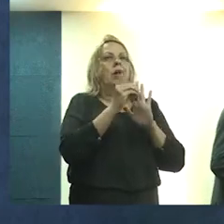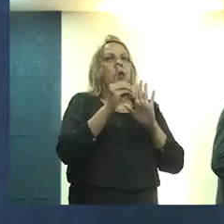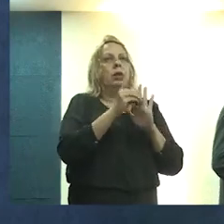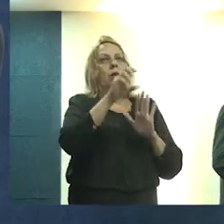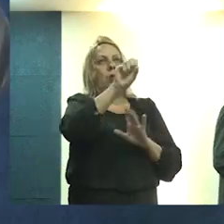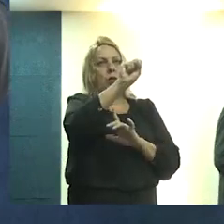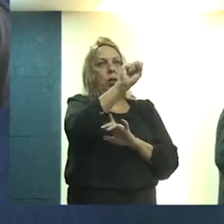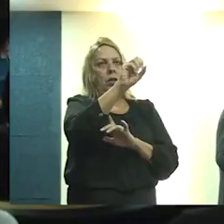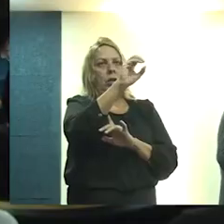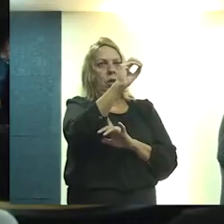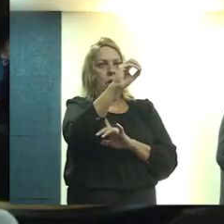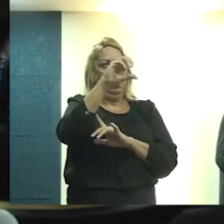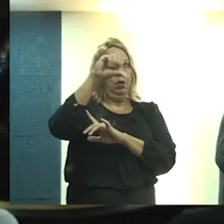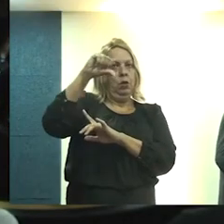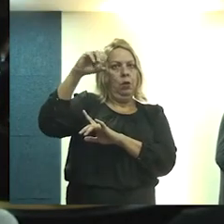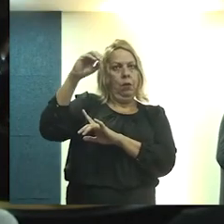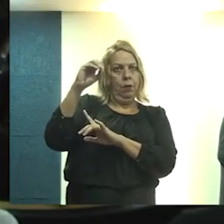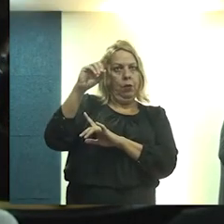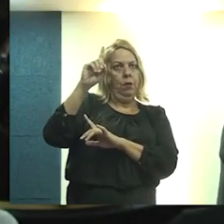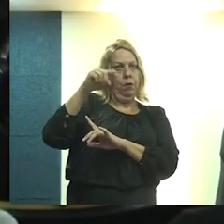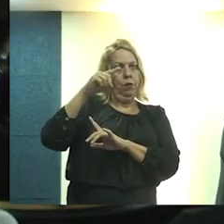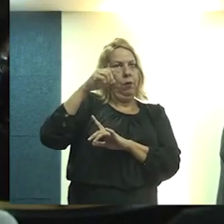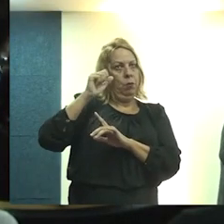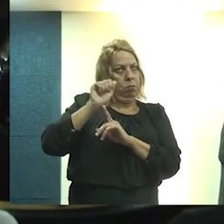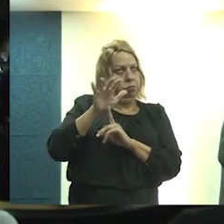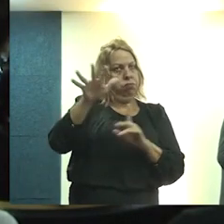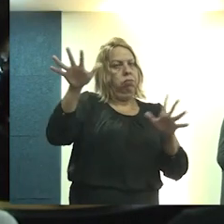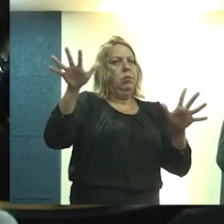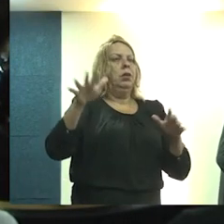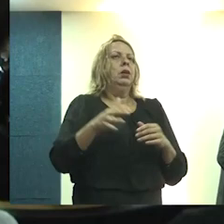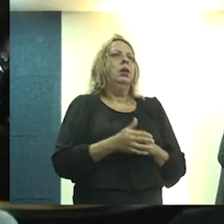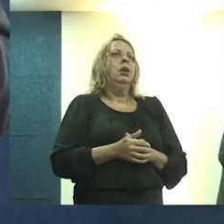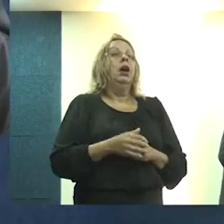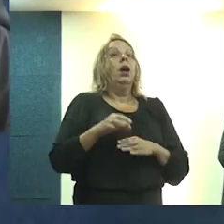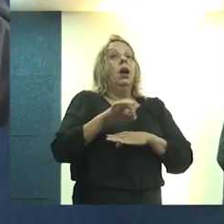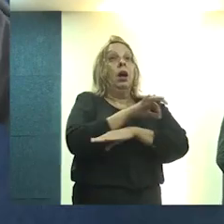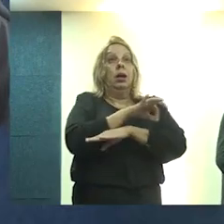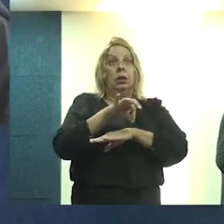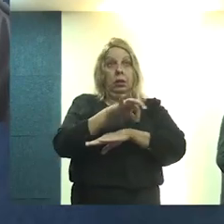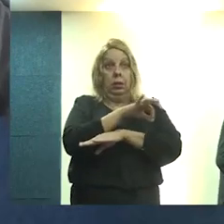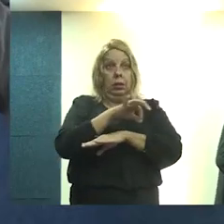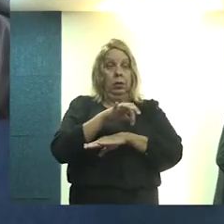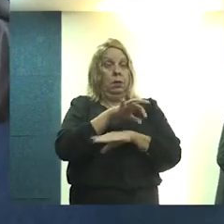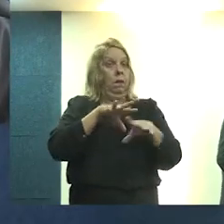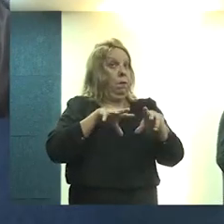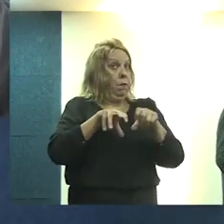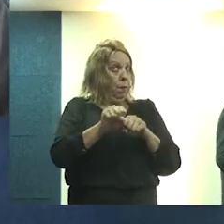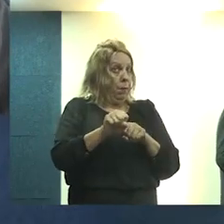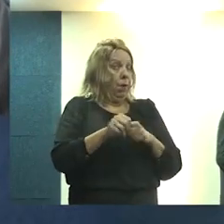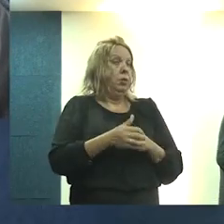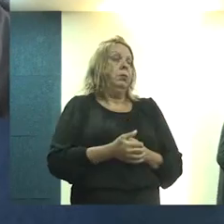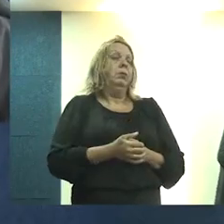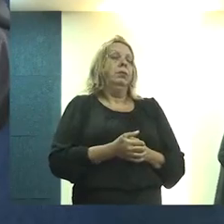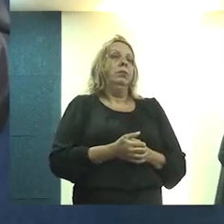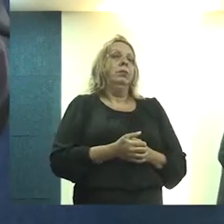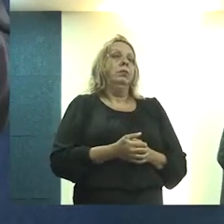de 80 e início da década de 90, foi um precursor da Alva. Ele era arquiteto, formado,